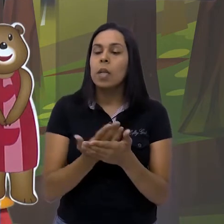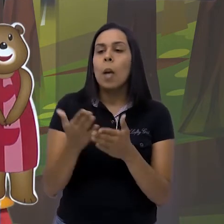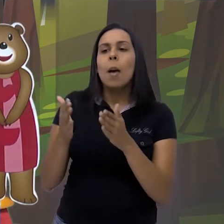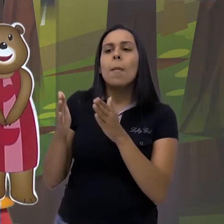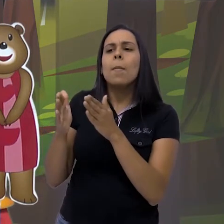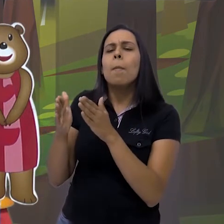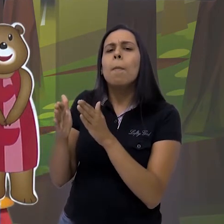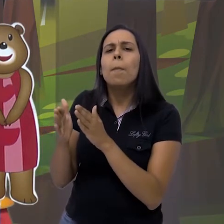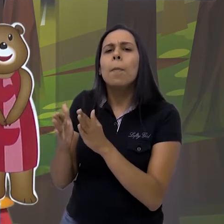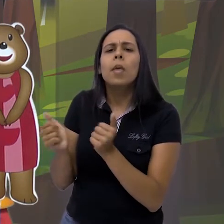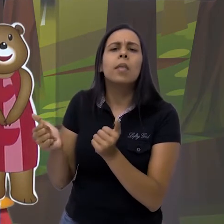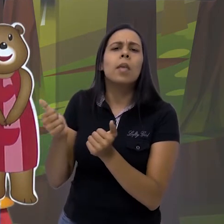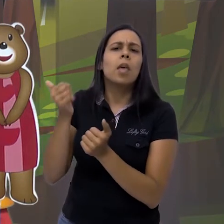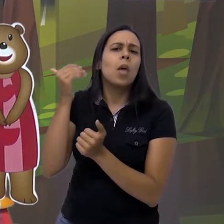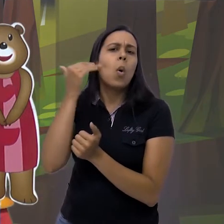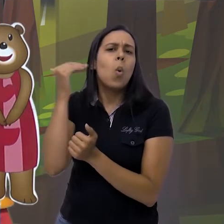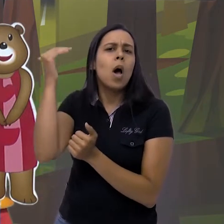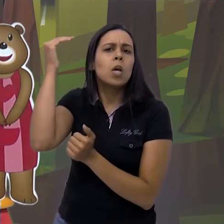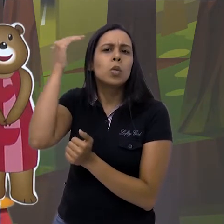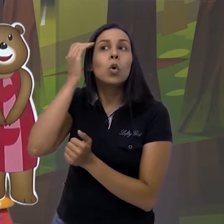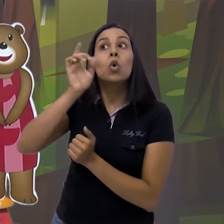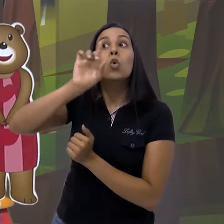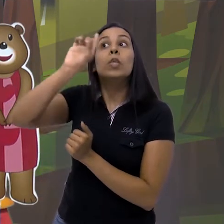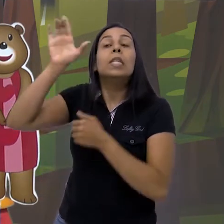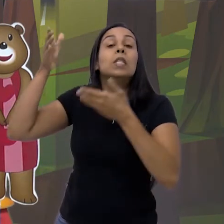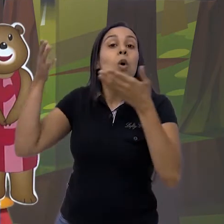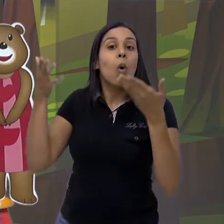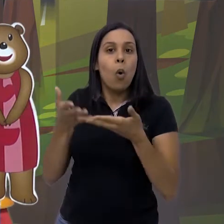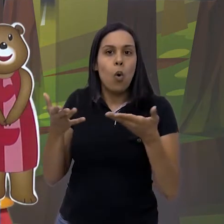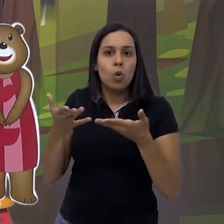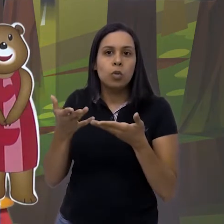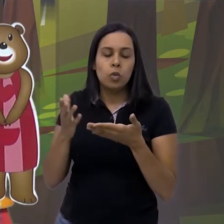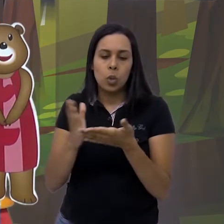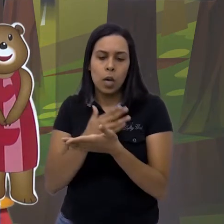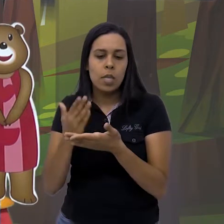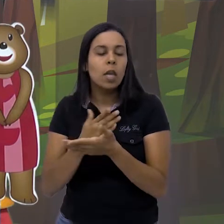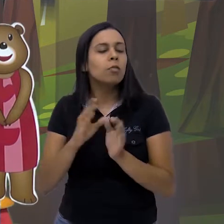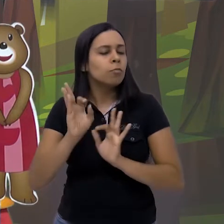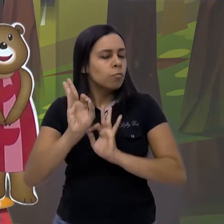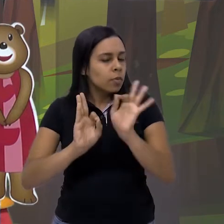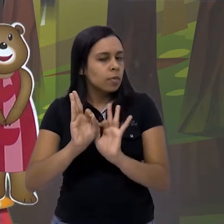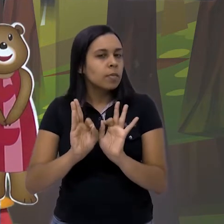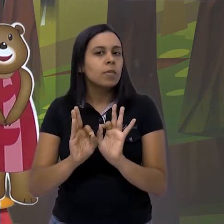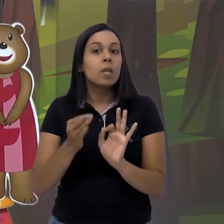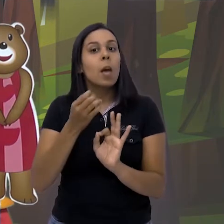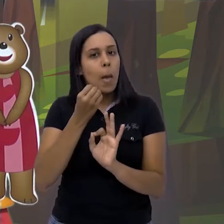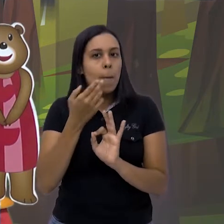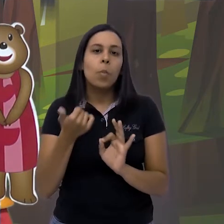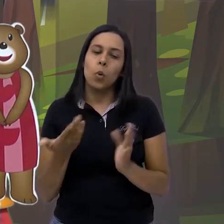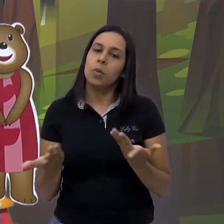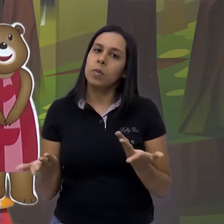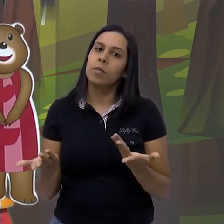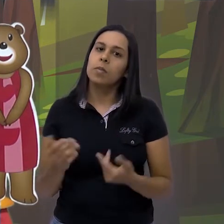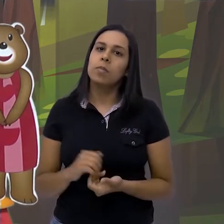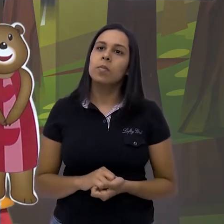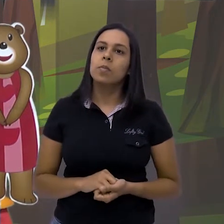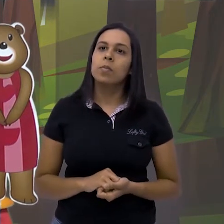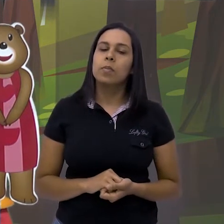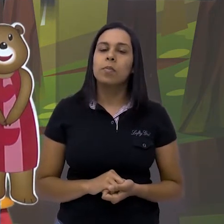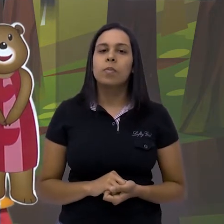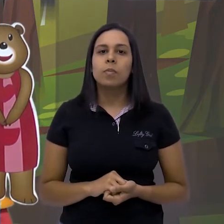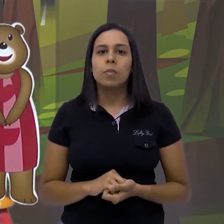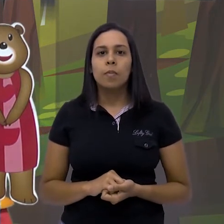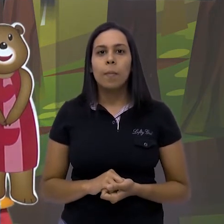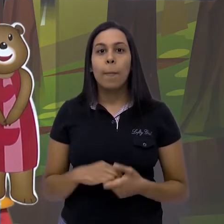o adulto que lhe ajuda. Colocar a data de hoje, para o caderno ficar organizado, né? É sempre bom a gente ter o nosso material bem